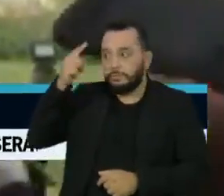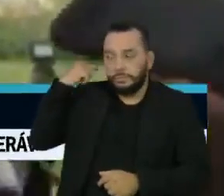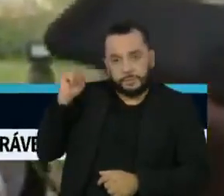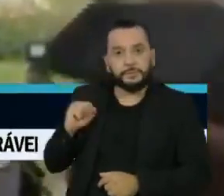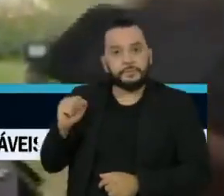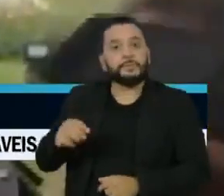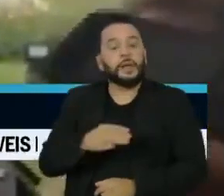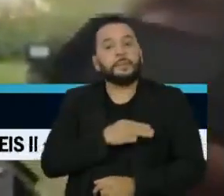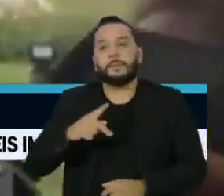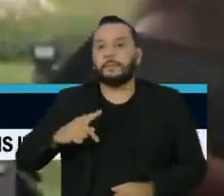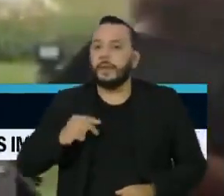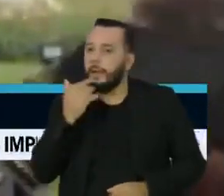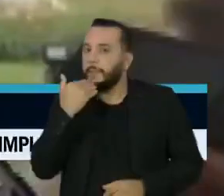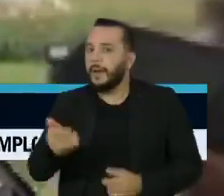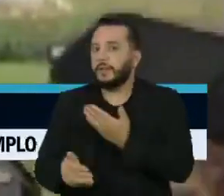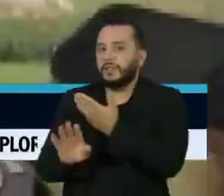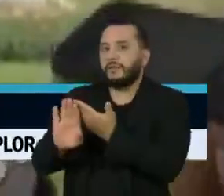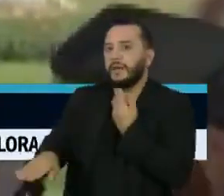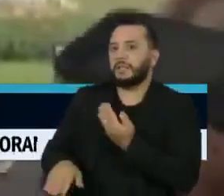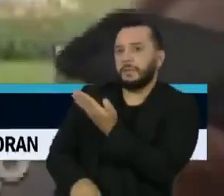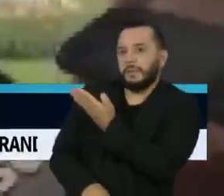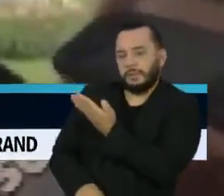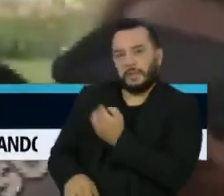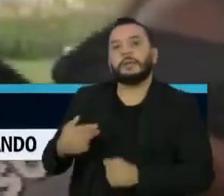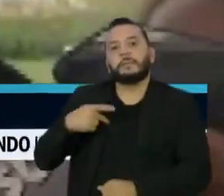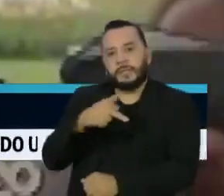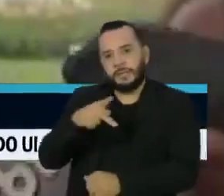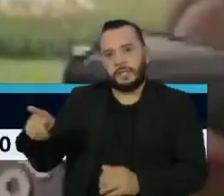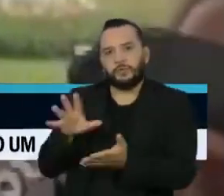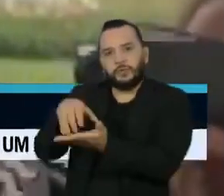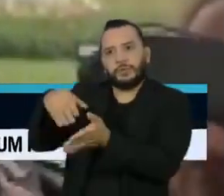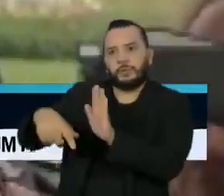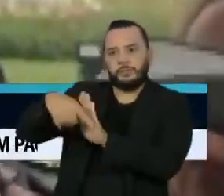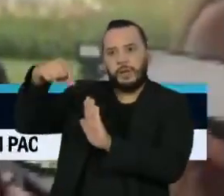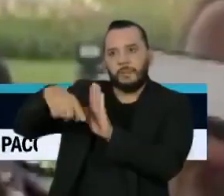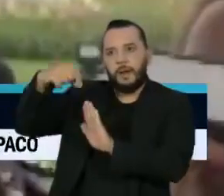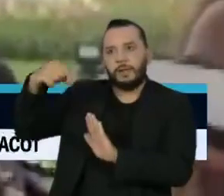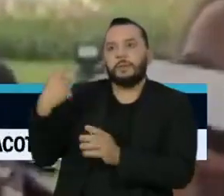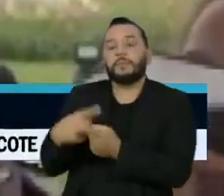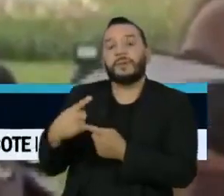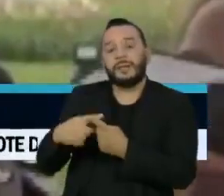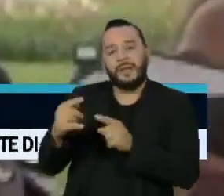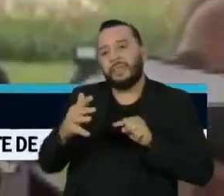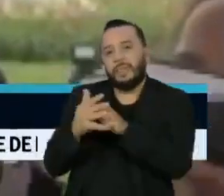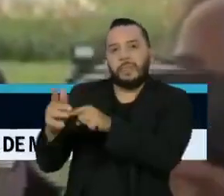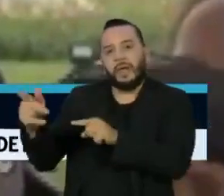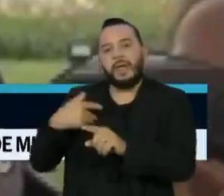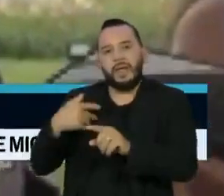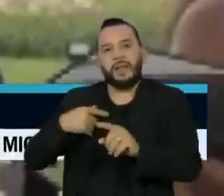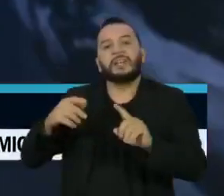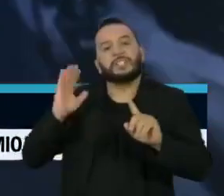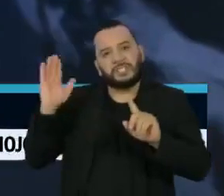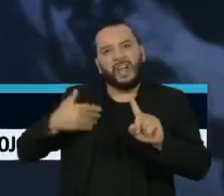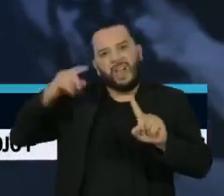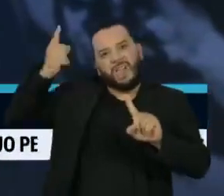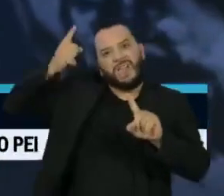O MP pede o afastamento de Camargo da presidência da Fundação Palmares por denúncias de assédio moral.